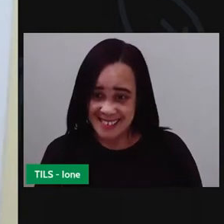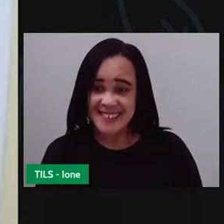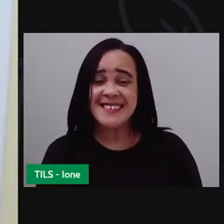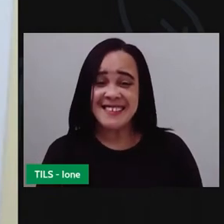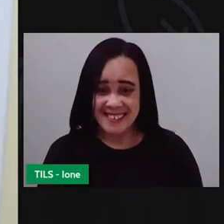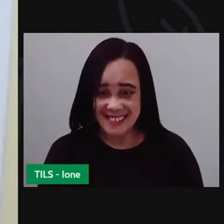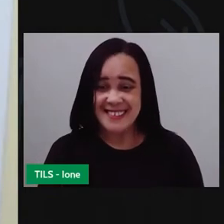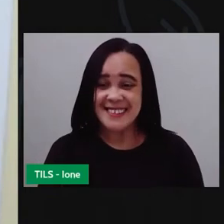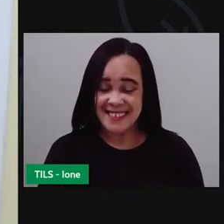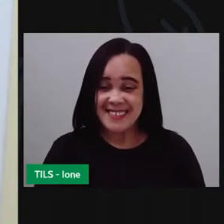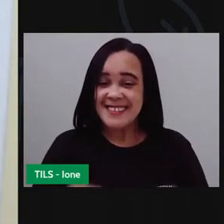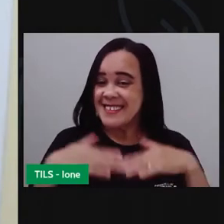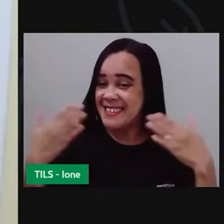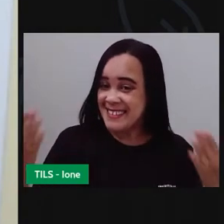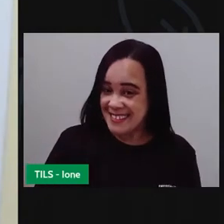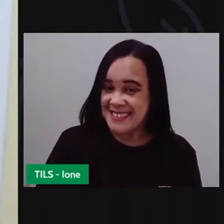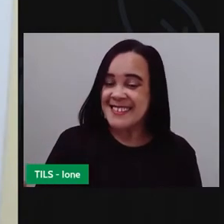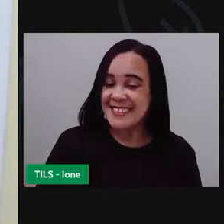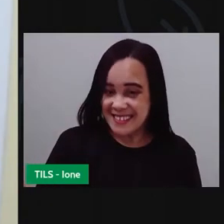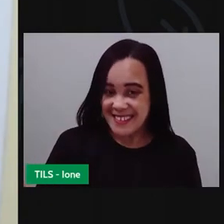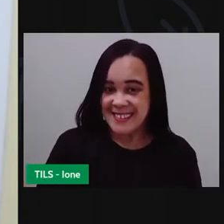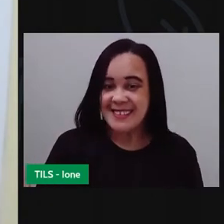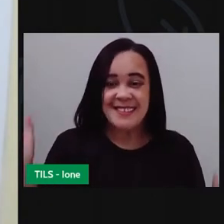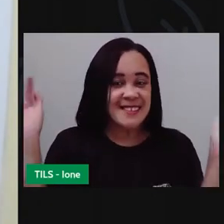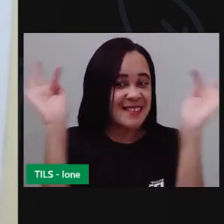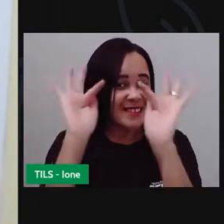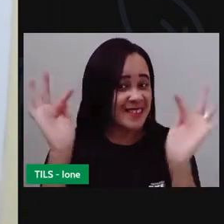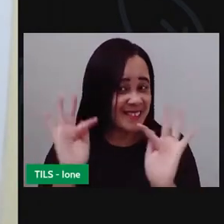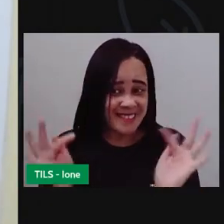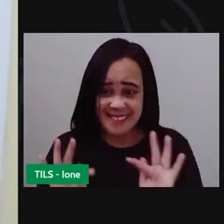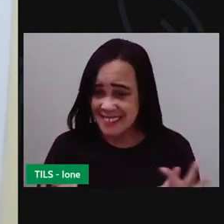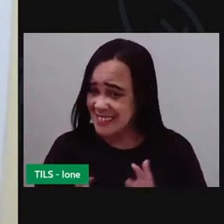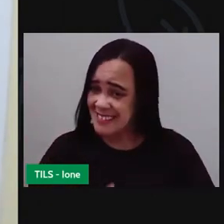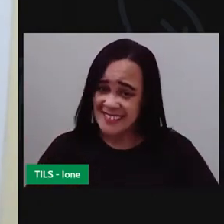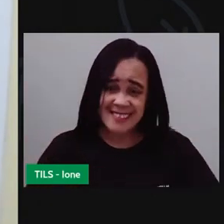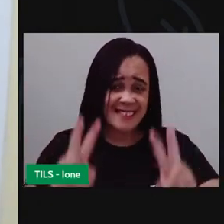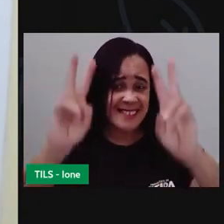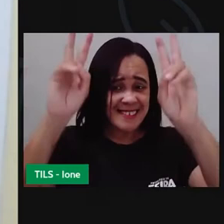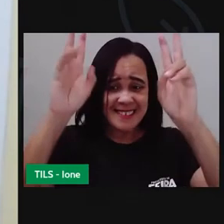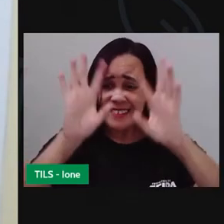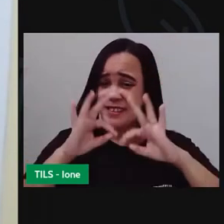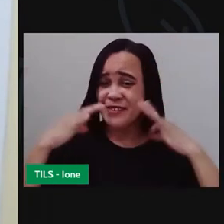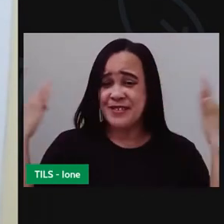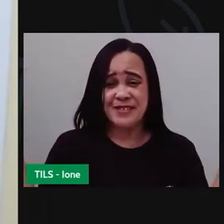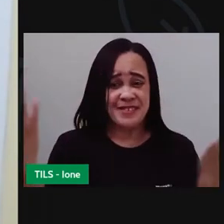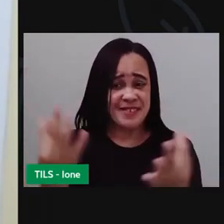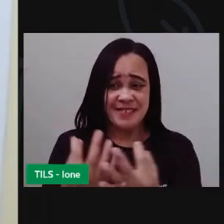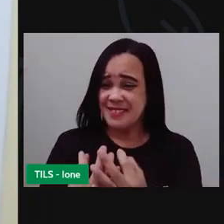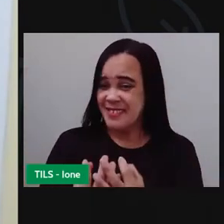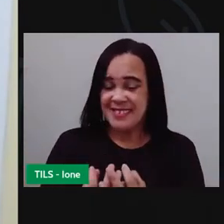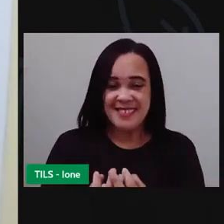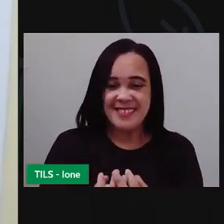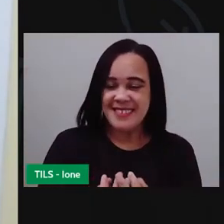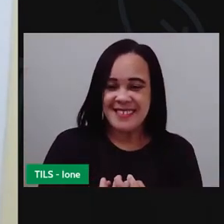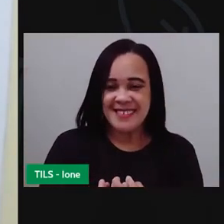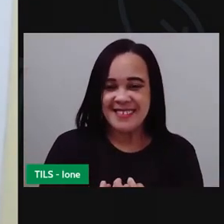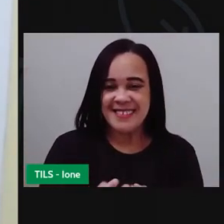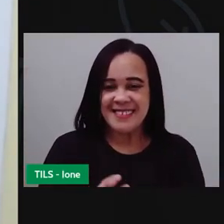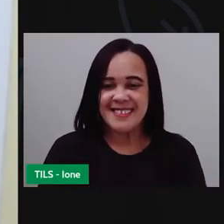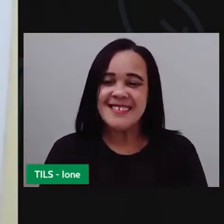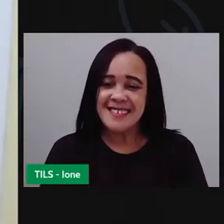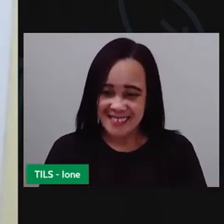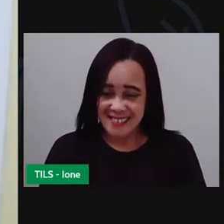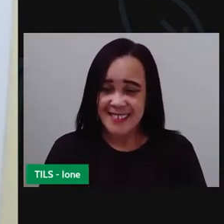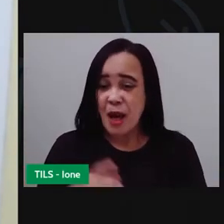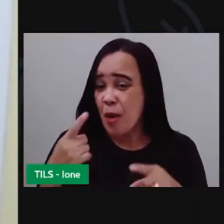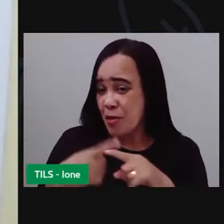E aí, eles foram felizes. Felizes com a